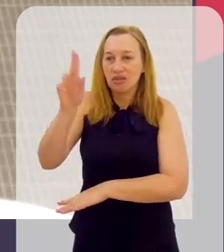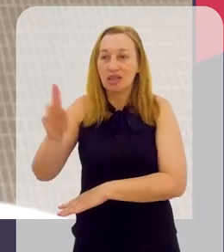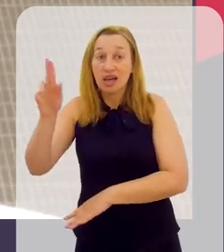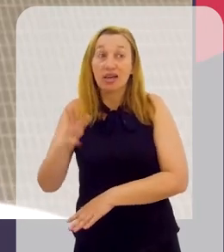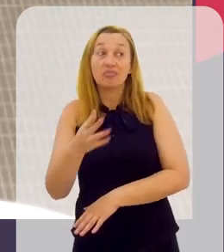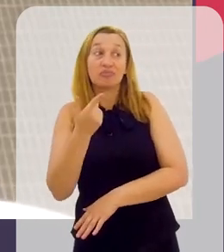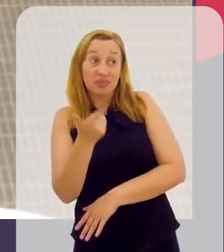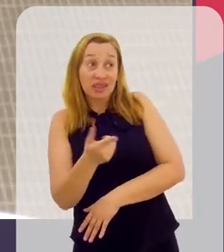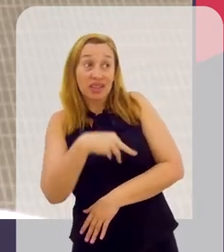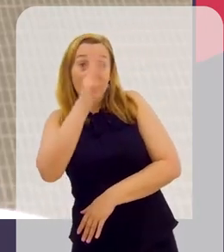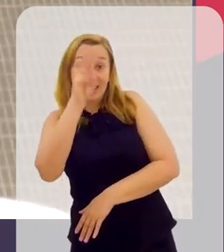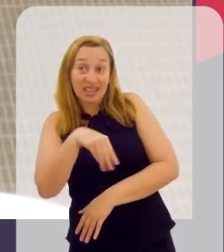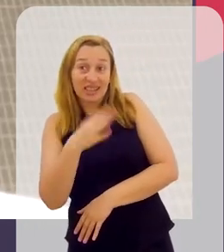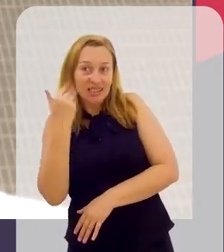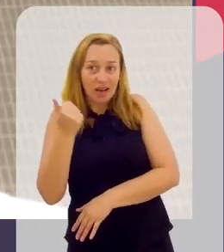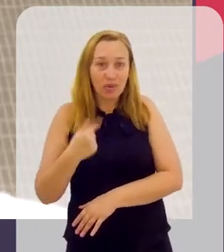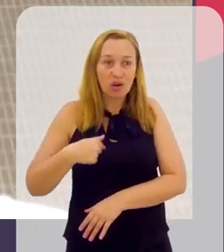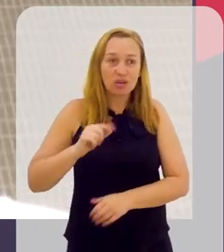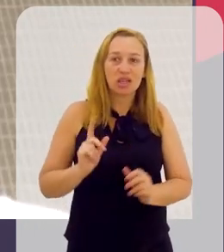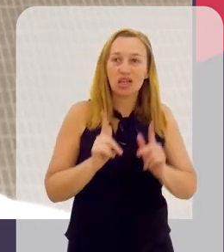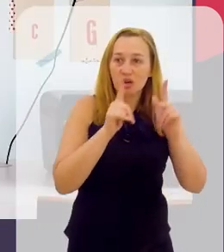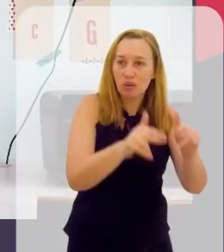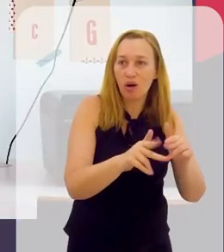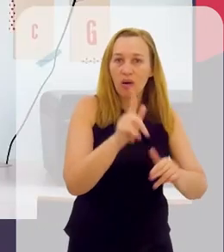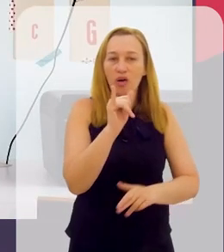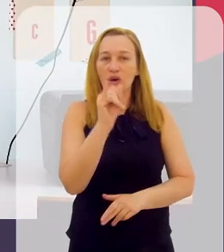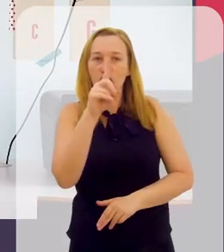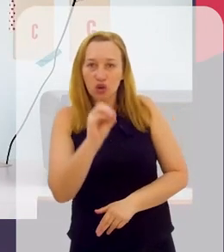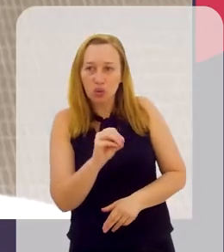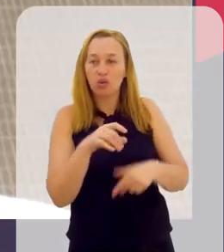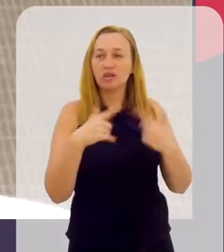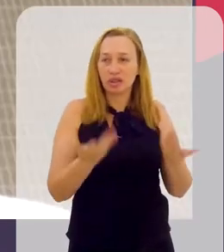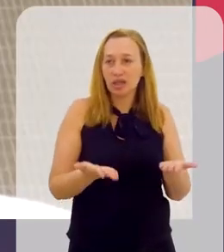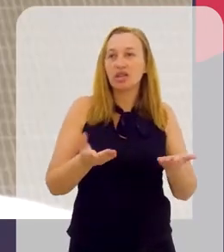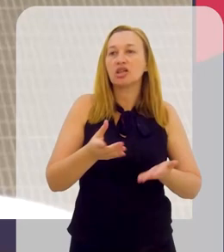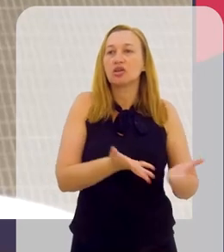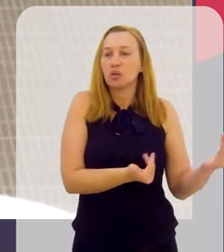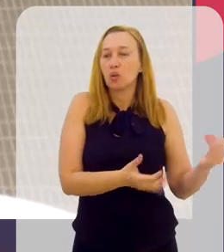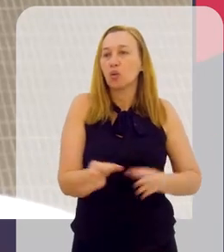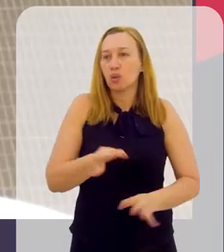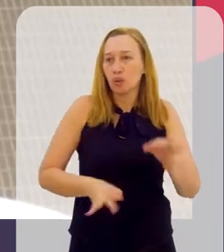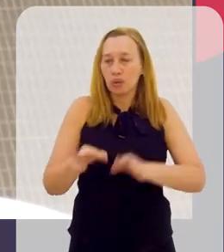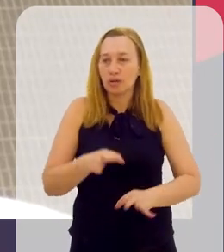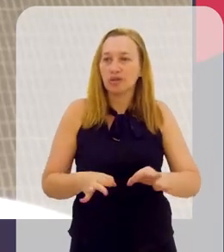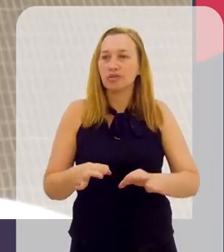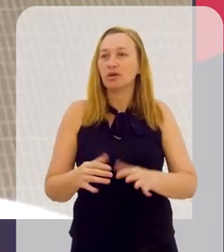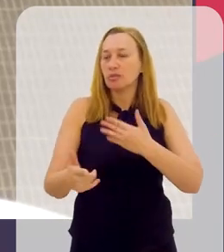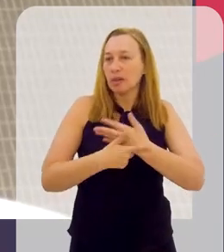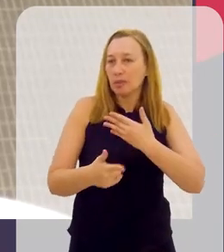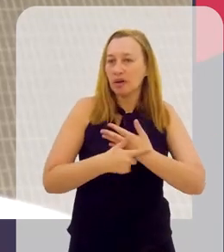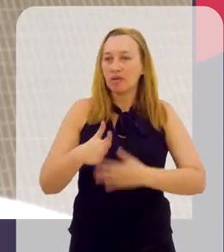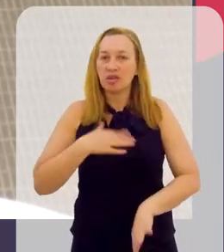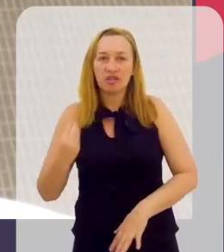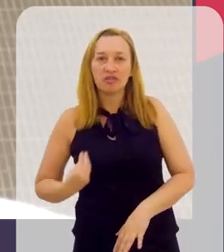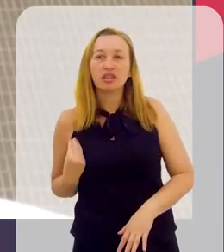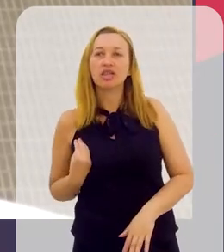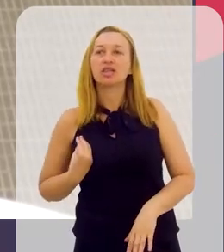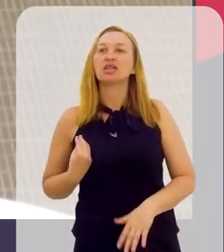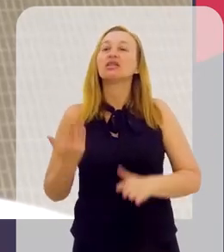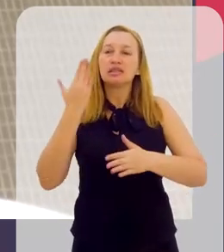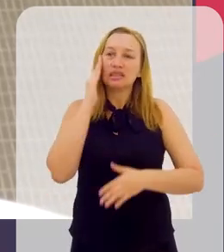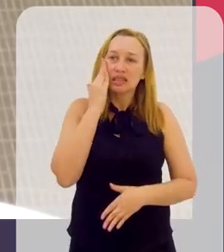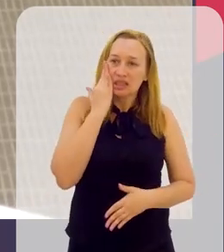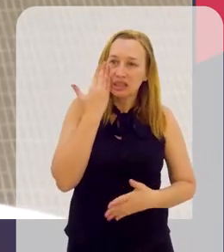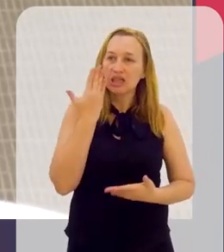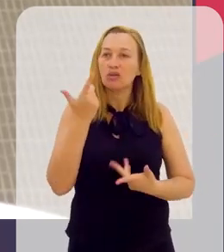ser como o Igor um dia o primeiro doutor da minha família, né? Então, eu acho que os jovens talentos têm esse papel essencial na